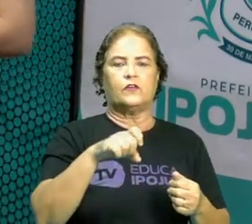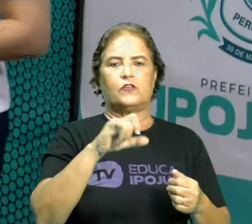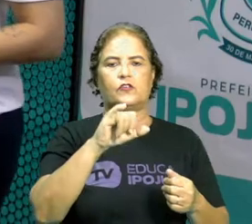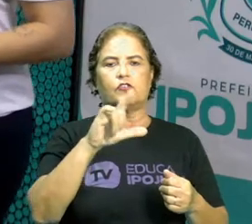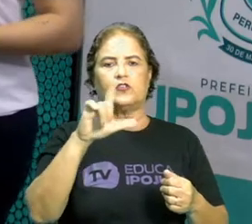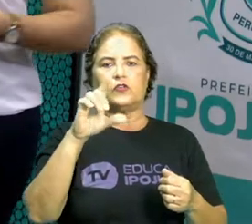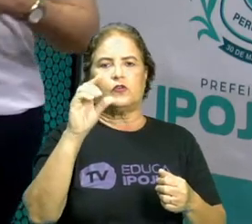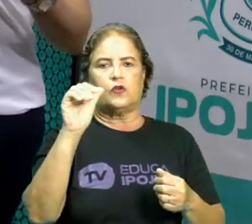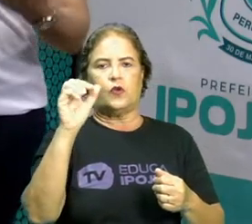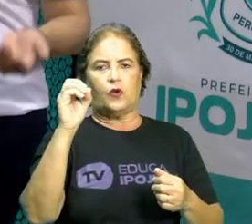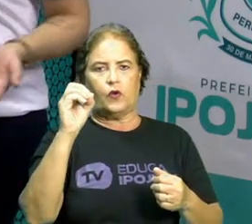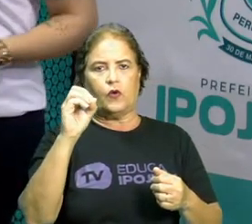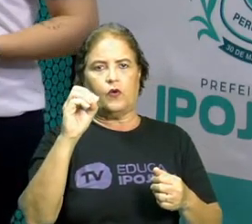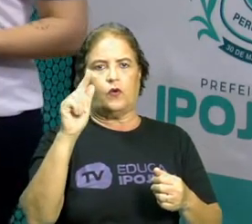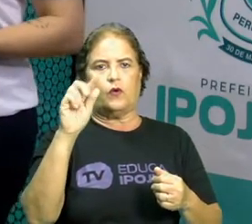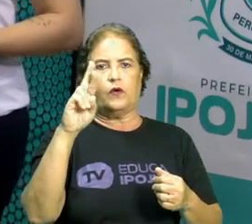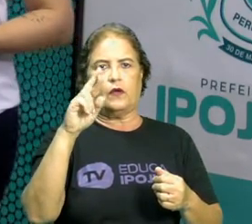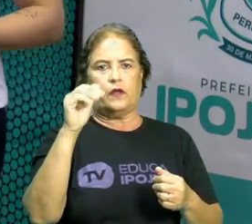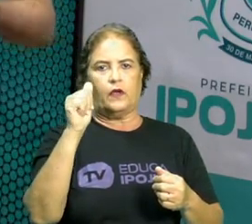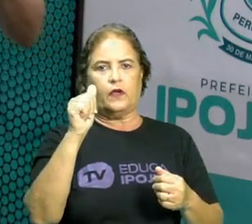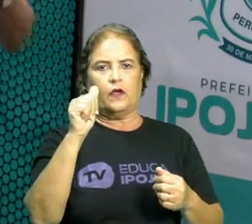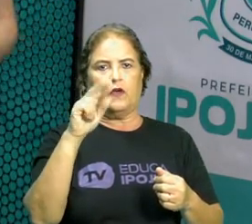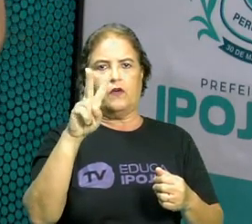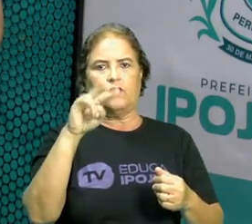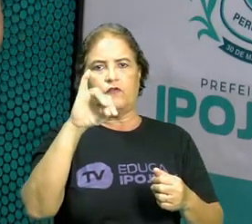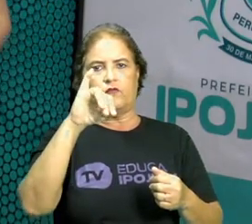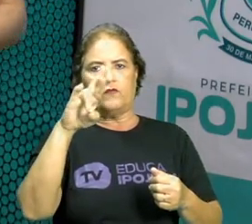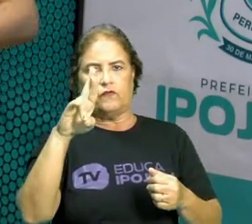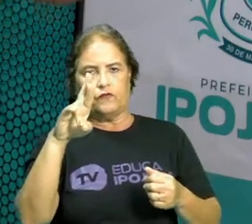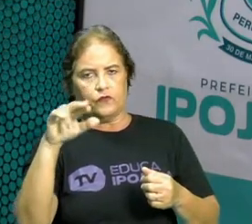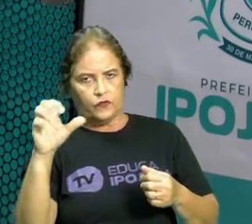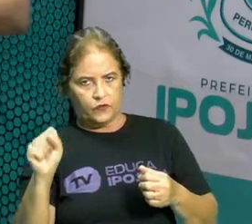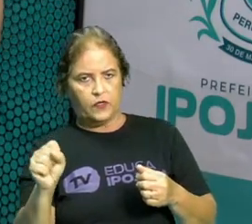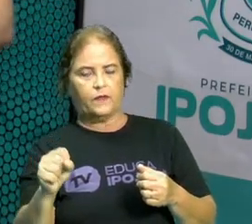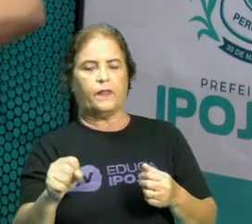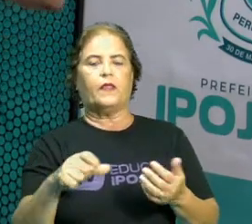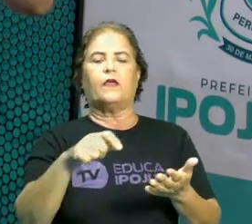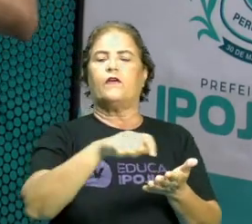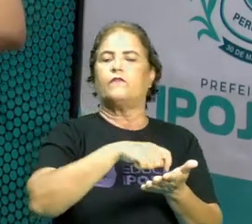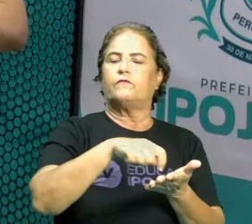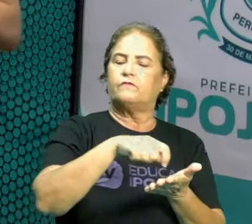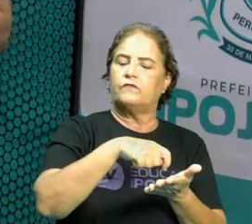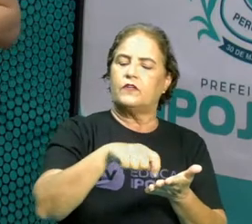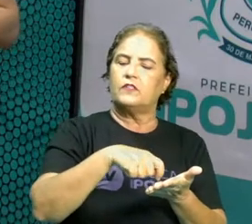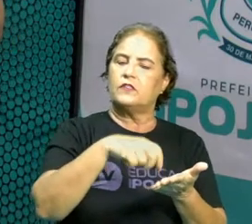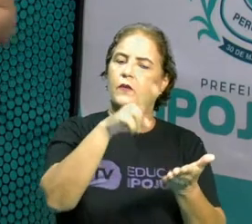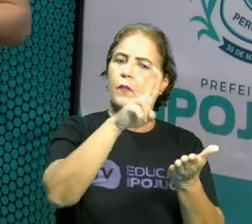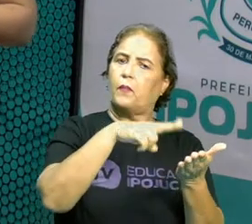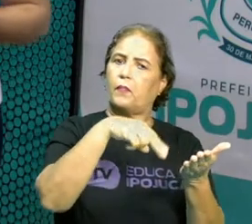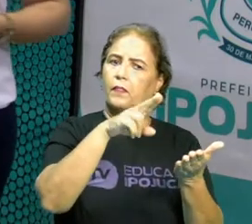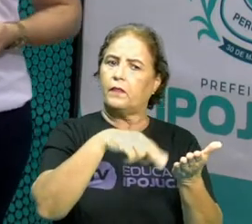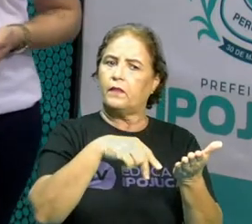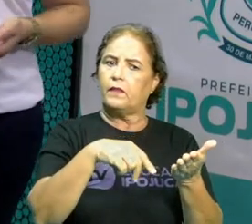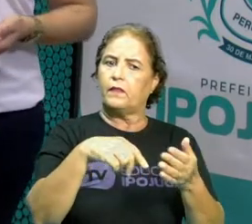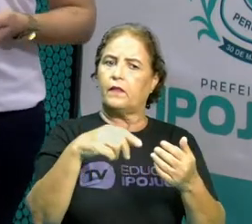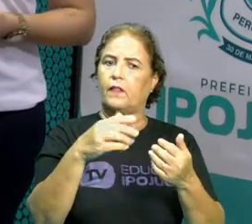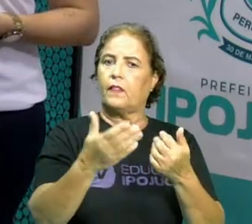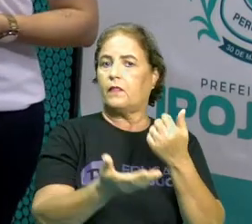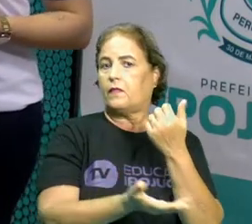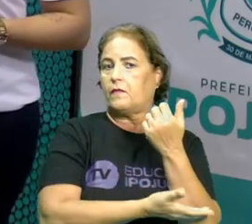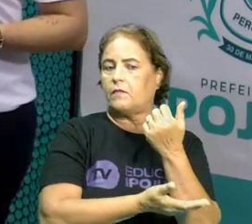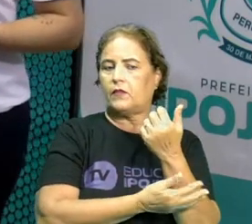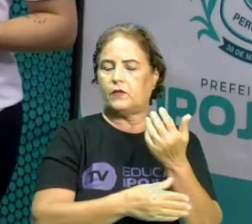gravura em relevo sobre a madeira. E aí, passa a tinta e, como um carimbo, você coloca